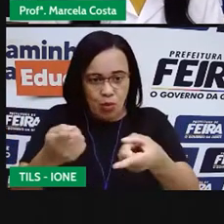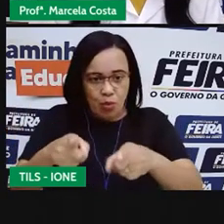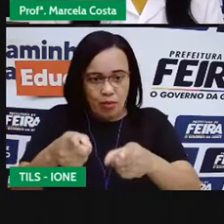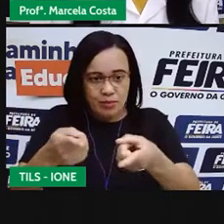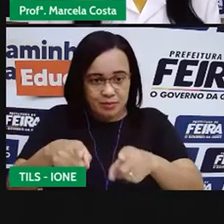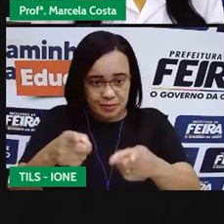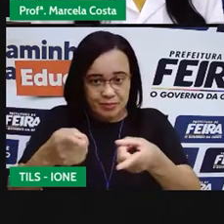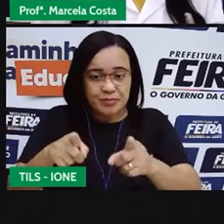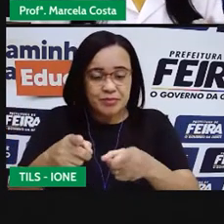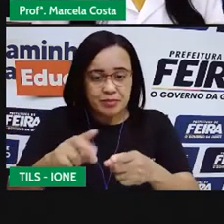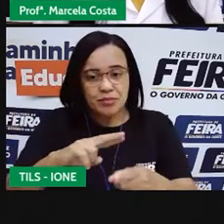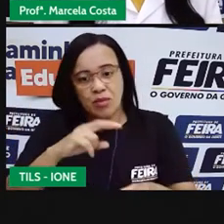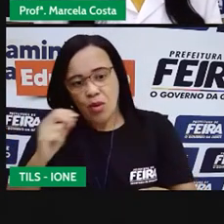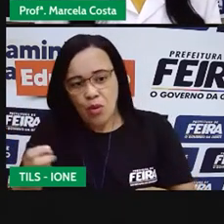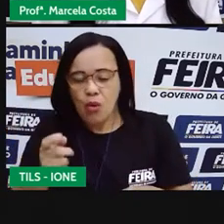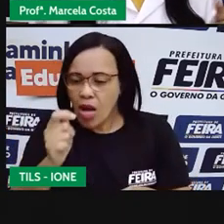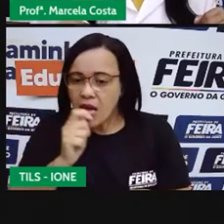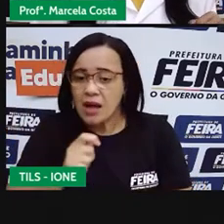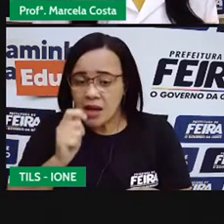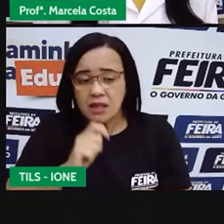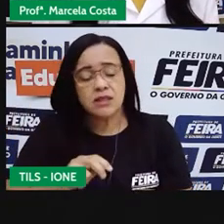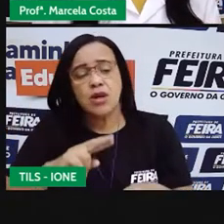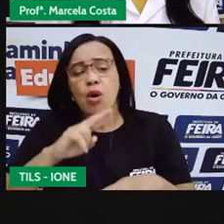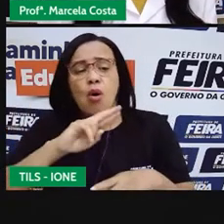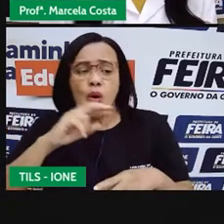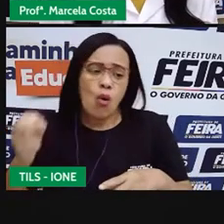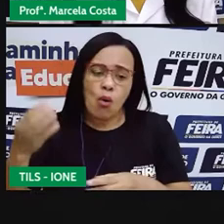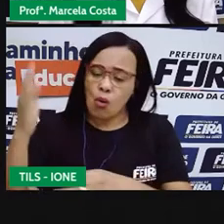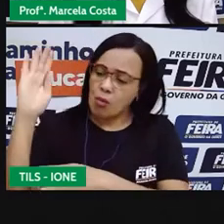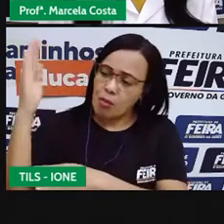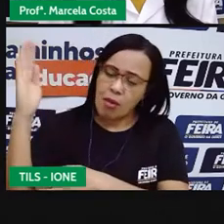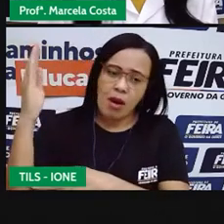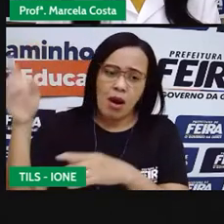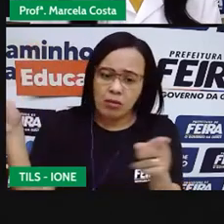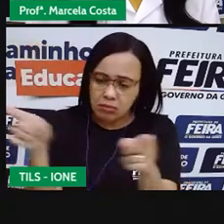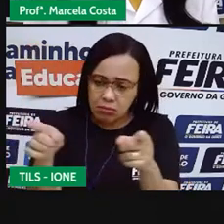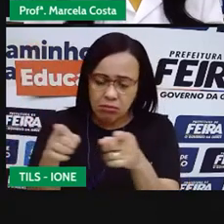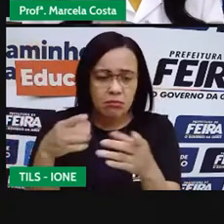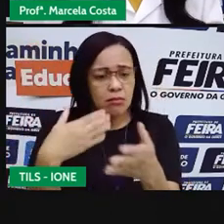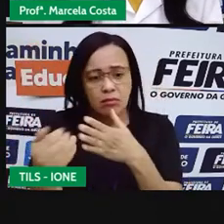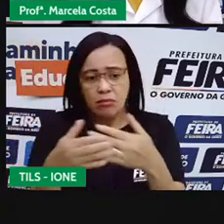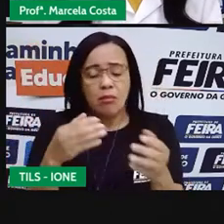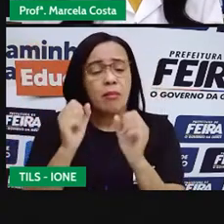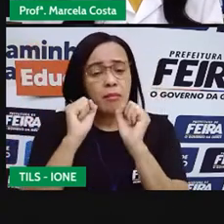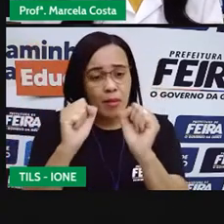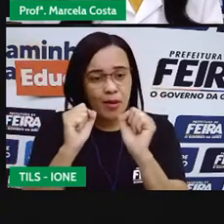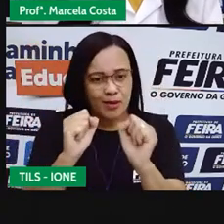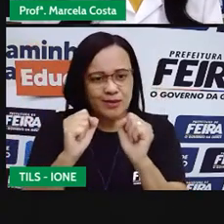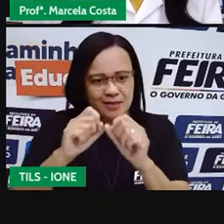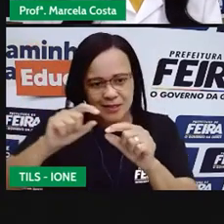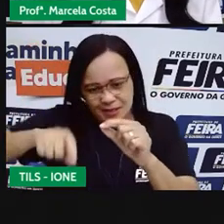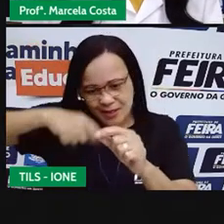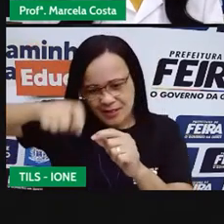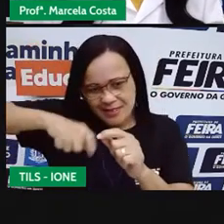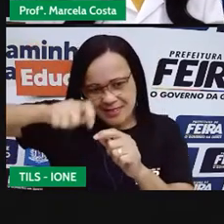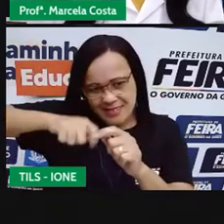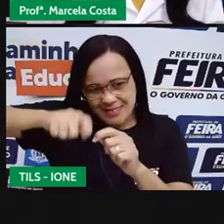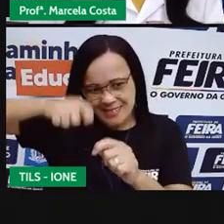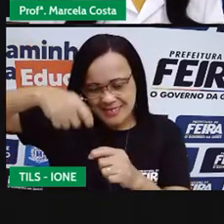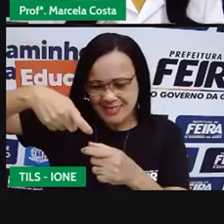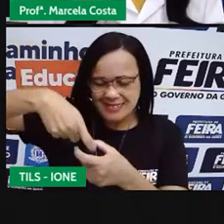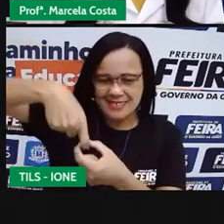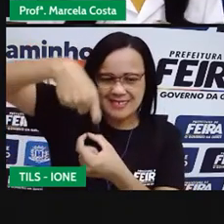picolé, ou com algum graveto que você encontra aí na sua casa. É só amarrar um barbante na ponta,